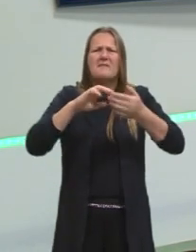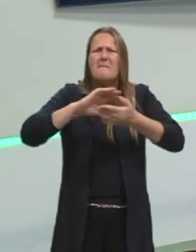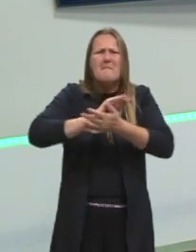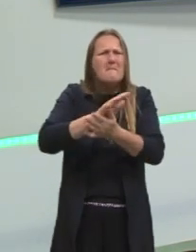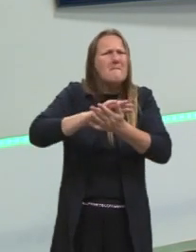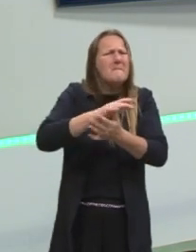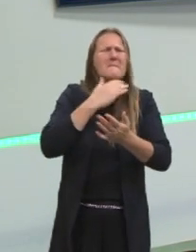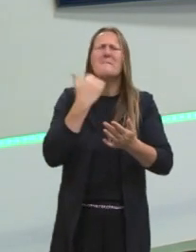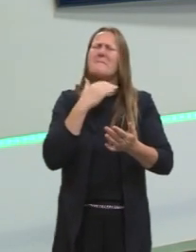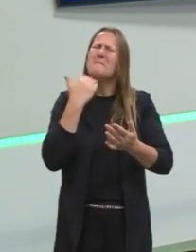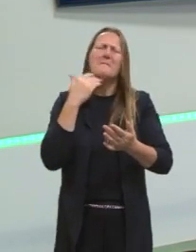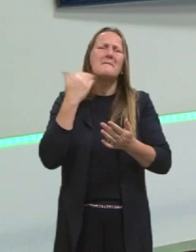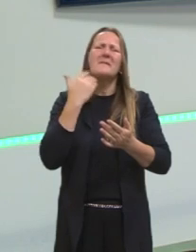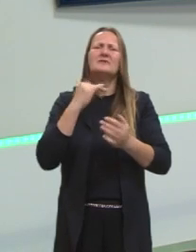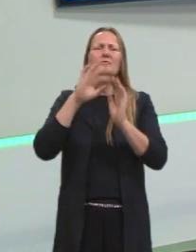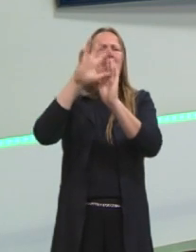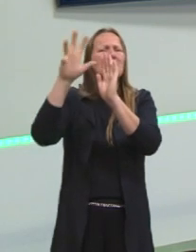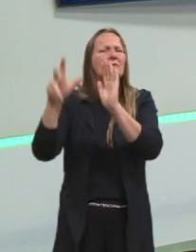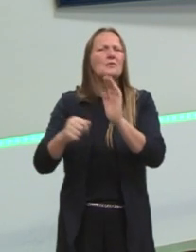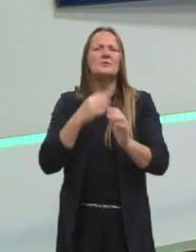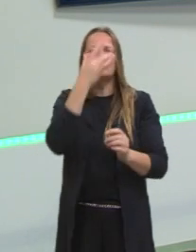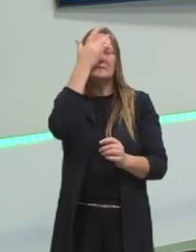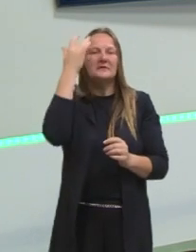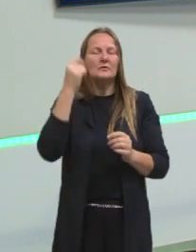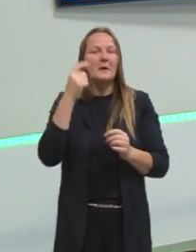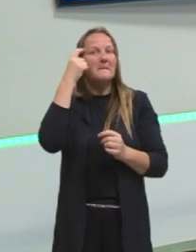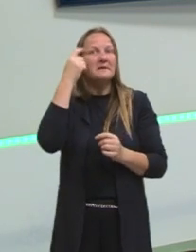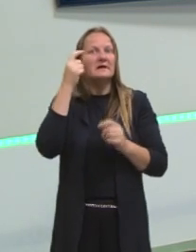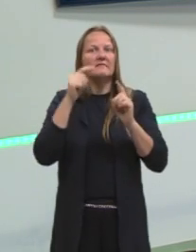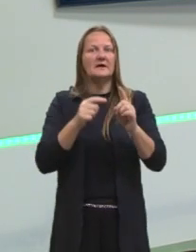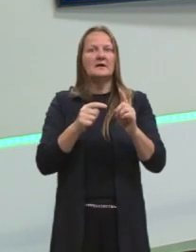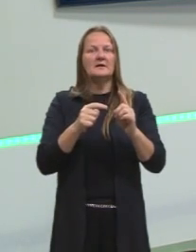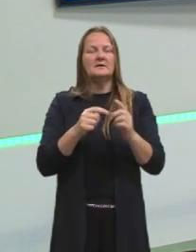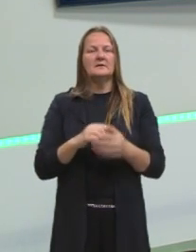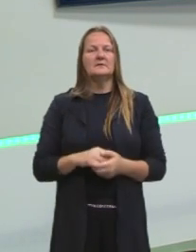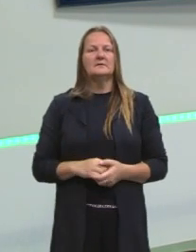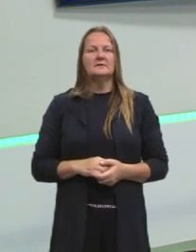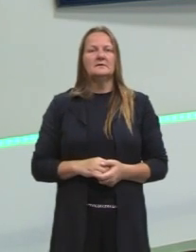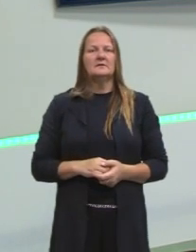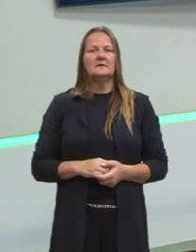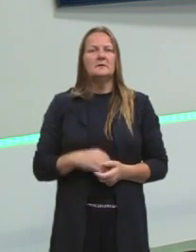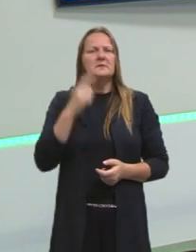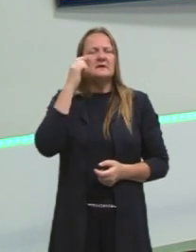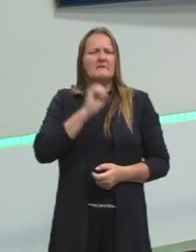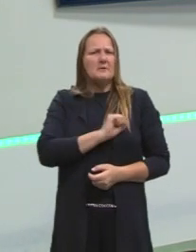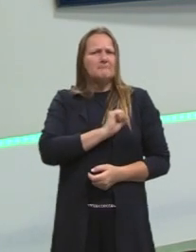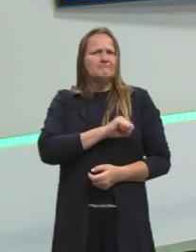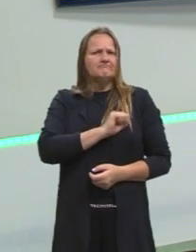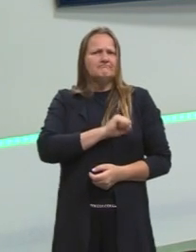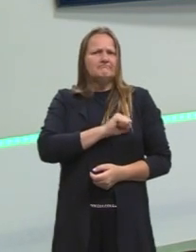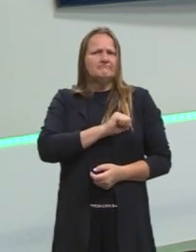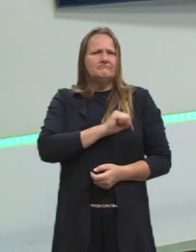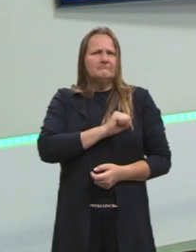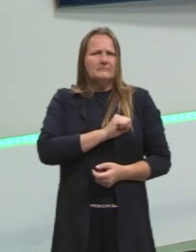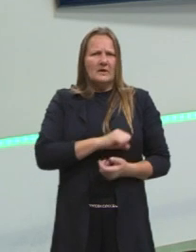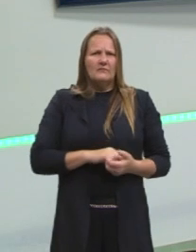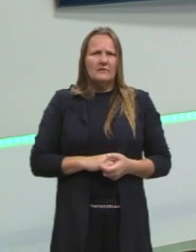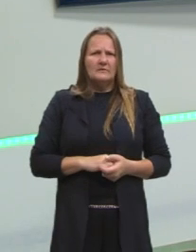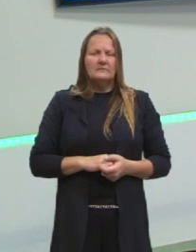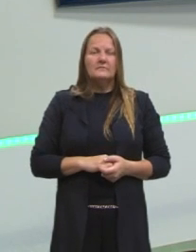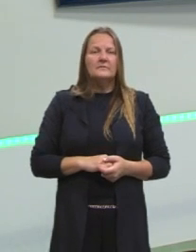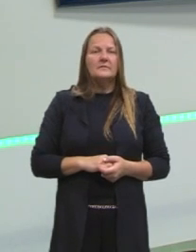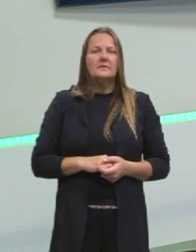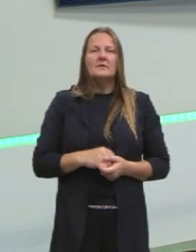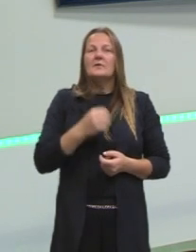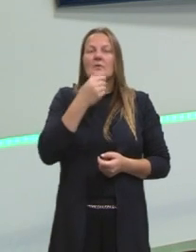muitas pessoas, milhões de pessoas, espera que seja uma pessoa vil, uma pessoa má, uma pessoa horrível. E o Wakeman